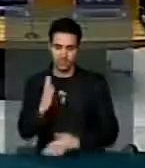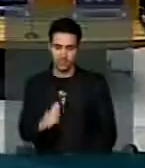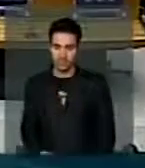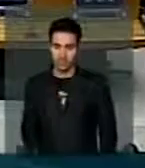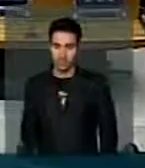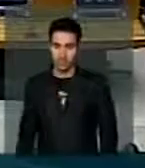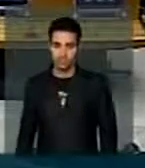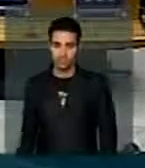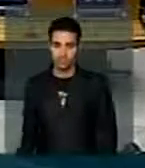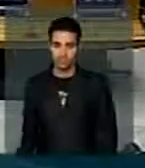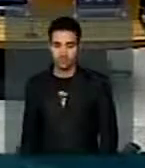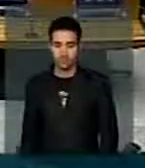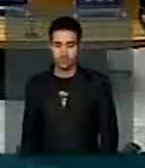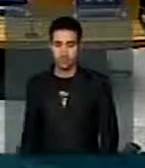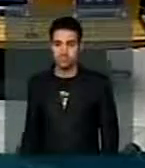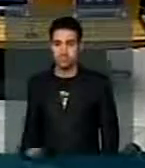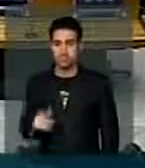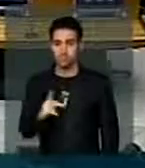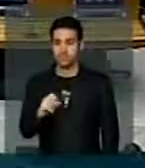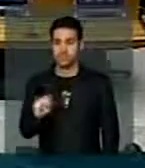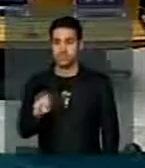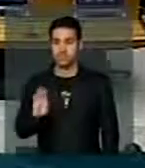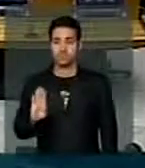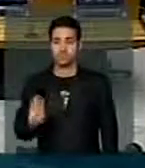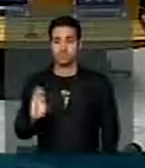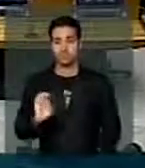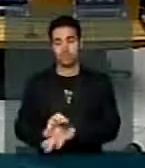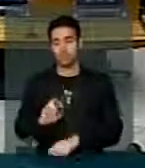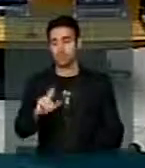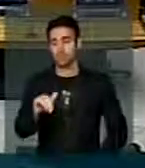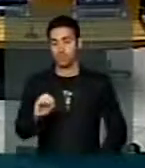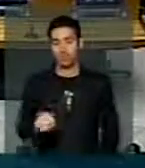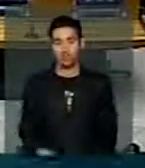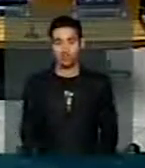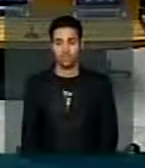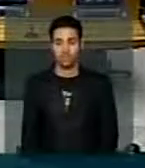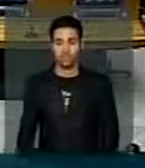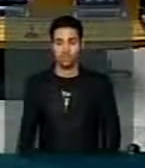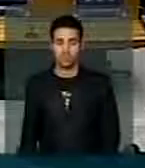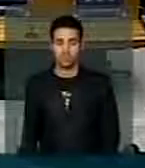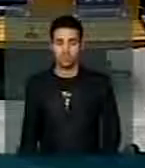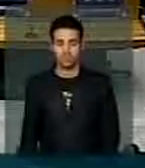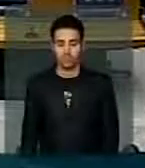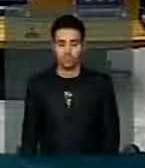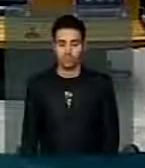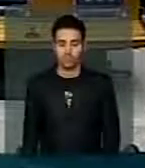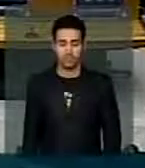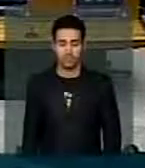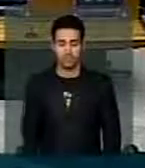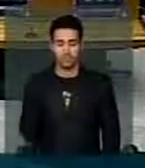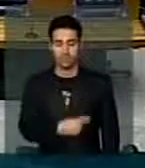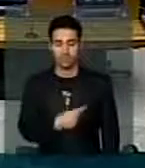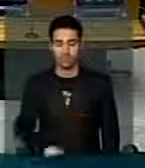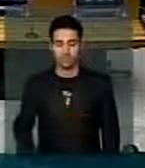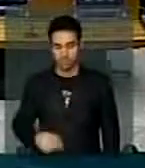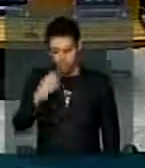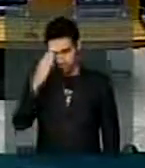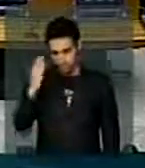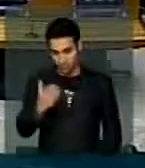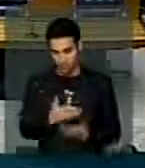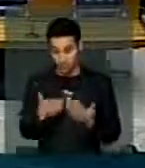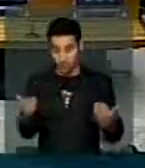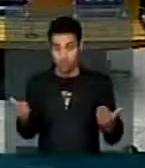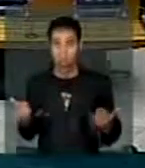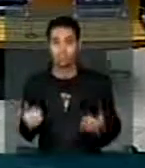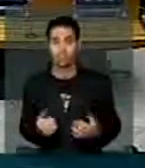Obrigado, nobre deputado. Pelo PSB do Rio de Janeiro, deputado Glauber Braga, depois Lobi Neto. Obrigado, presidente. Deputados e deputadas, quero